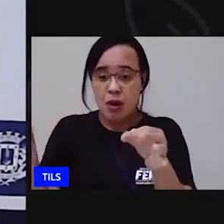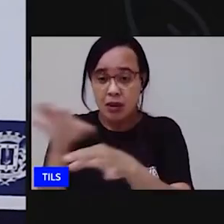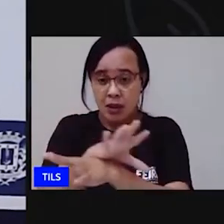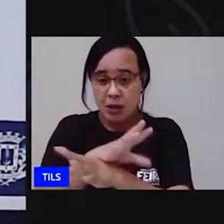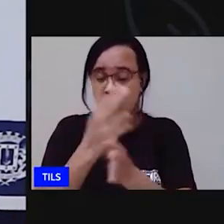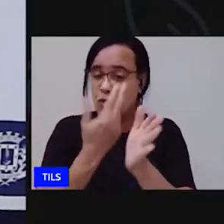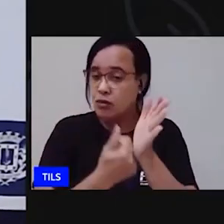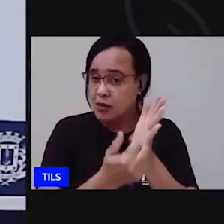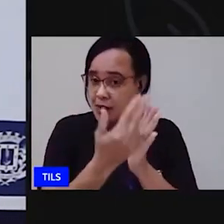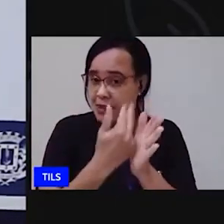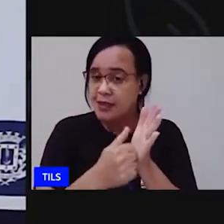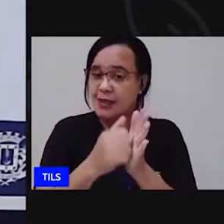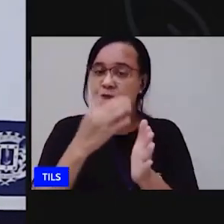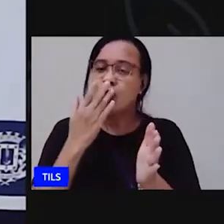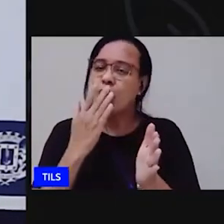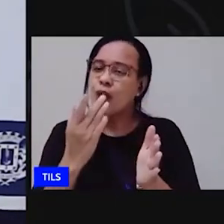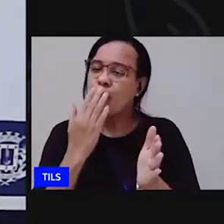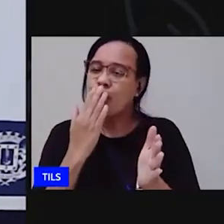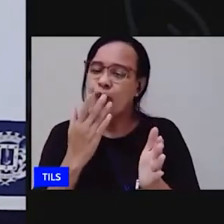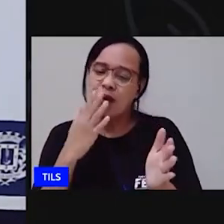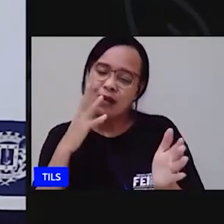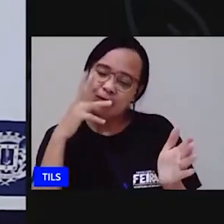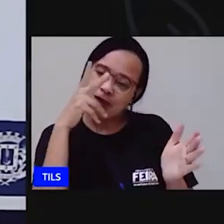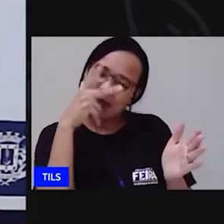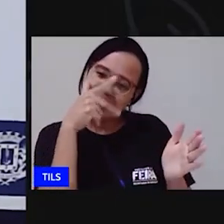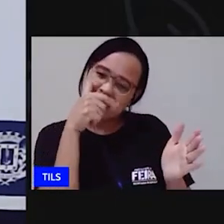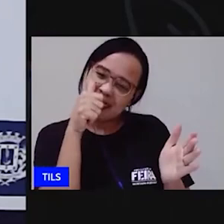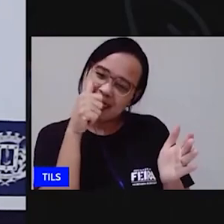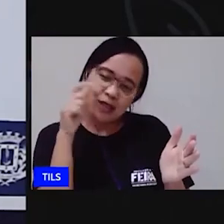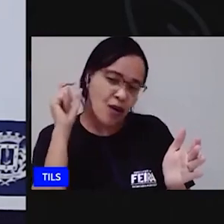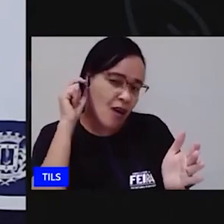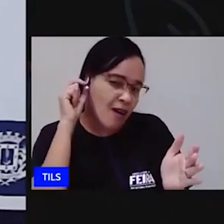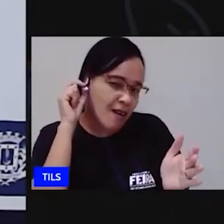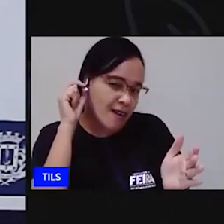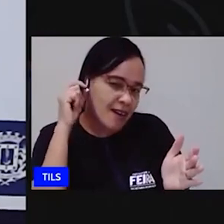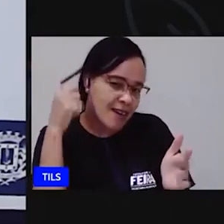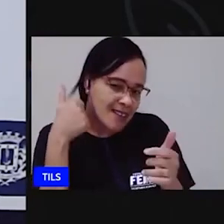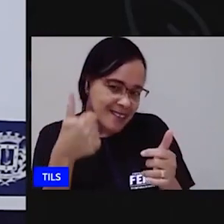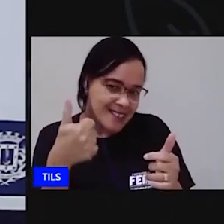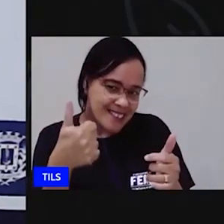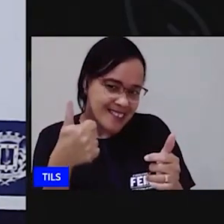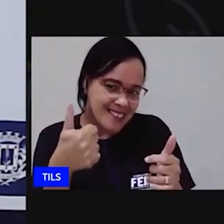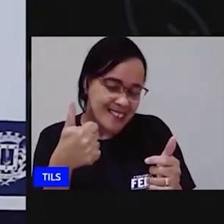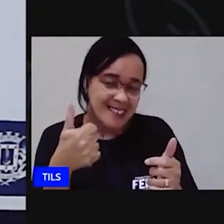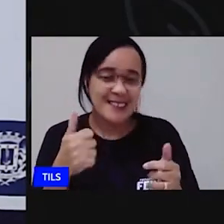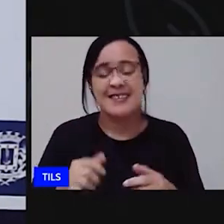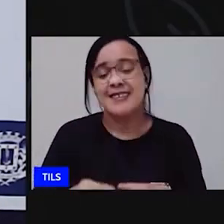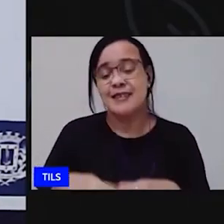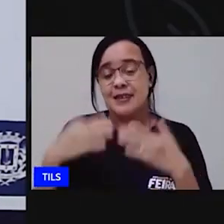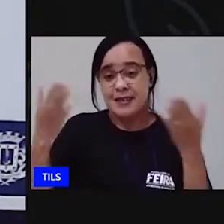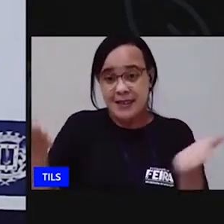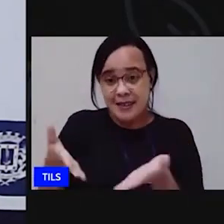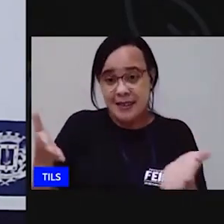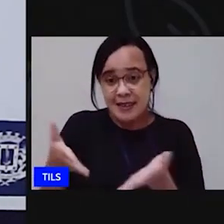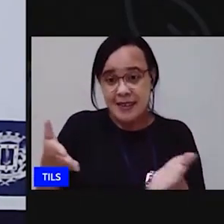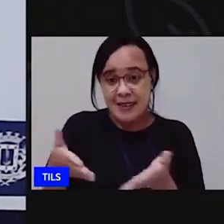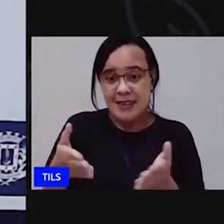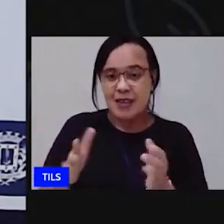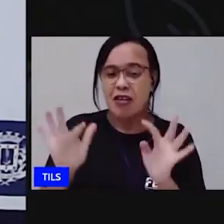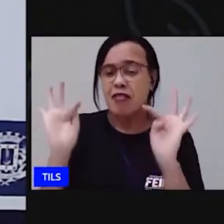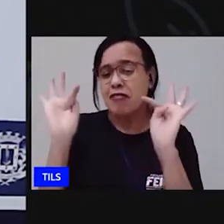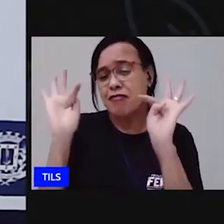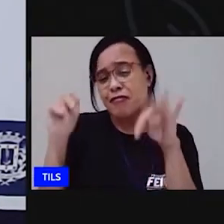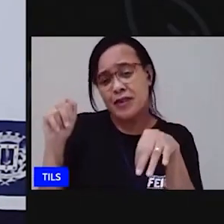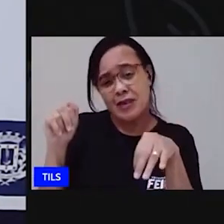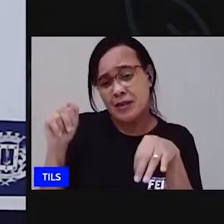ele deixa bem bonito capricha tá bom agora crianças estamos chegando ao